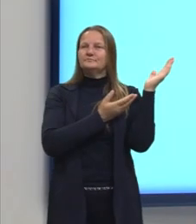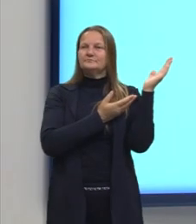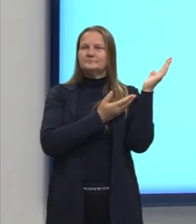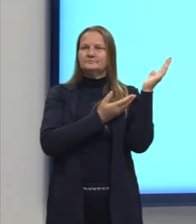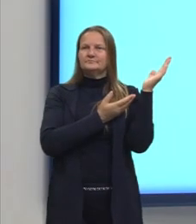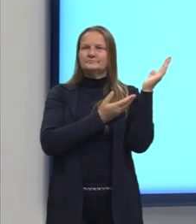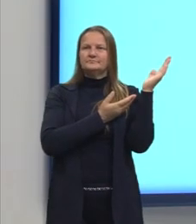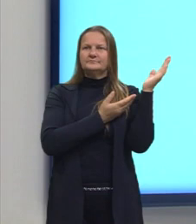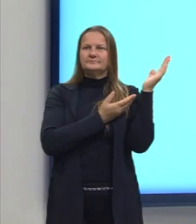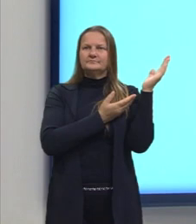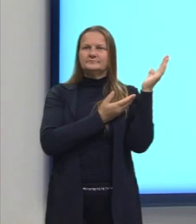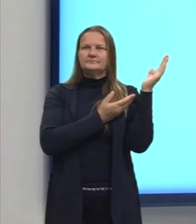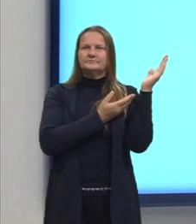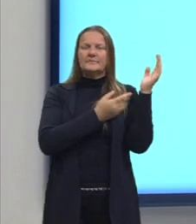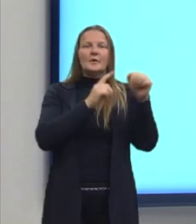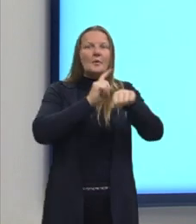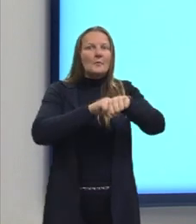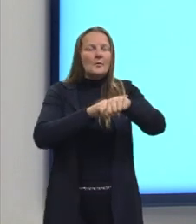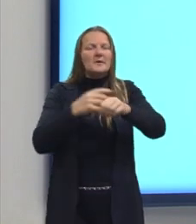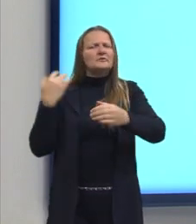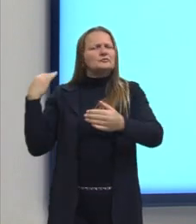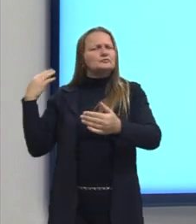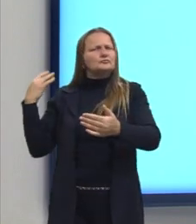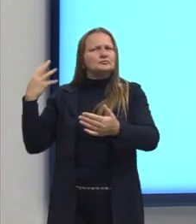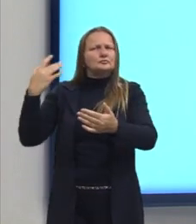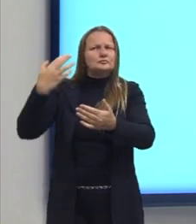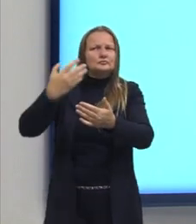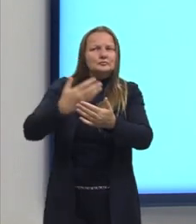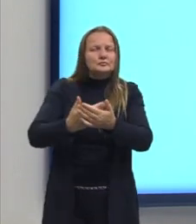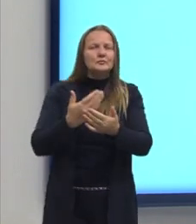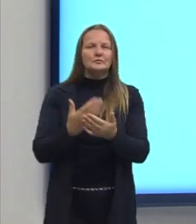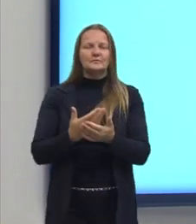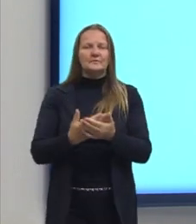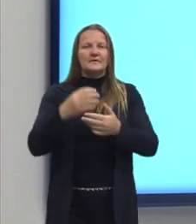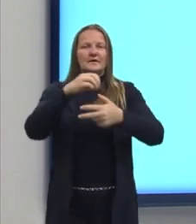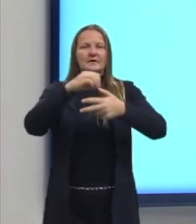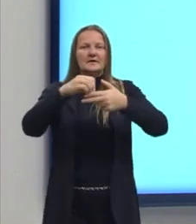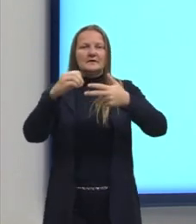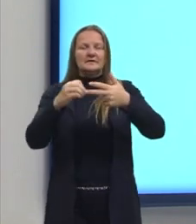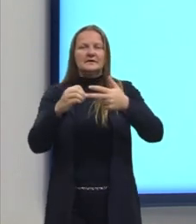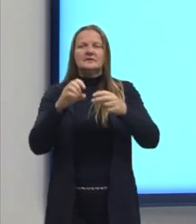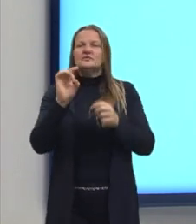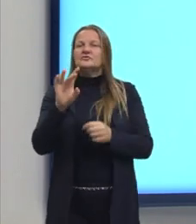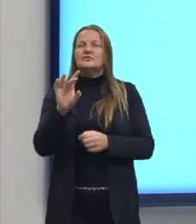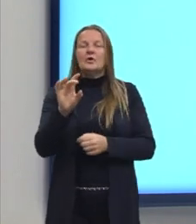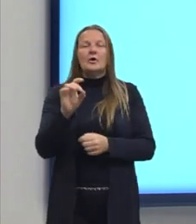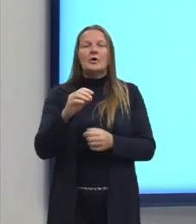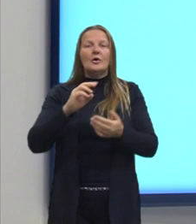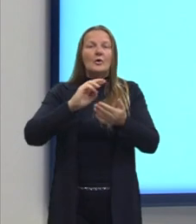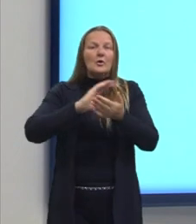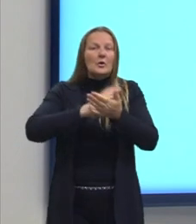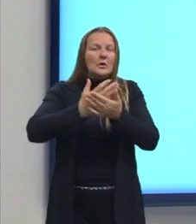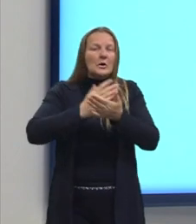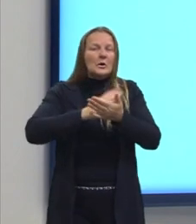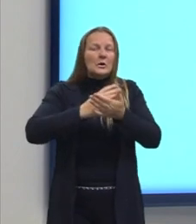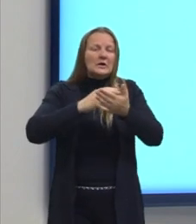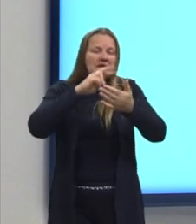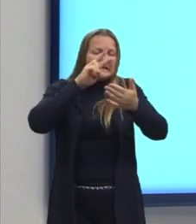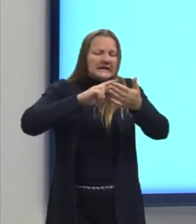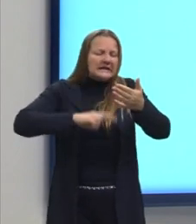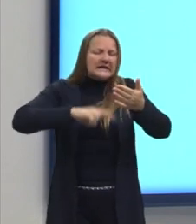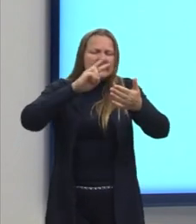Em algum momento aí nessa caminhada de estudos de vocês. no Enem só cai interpretação de texto.